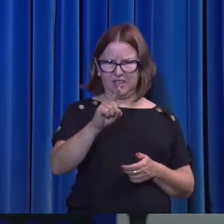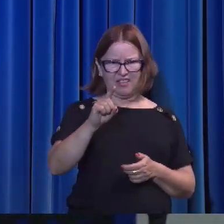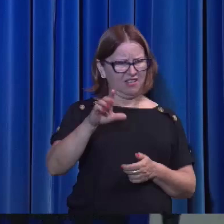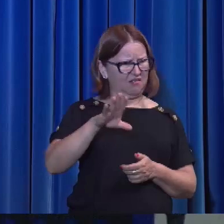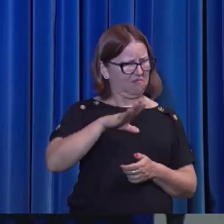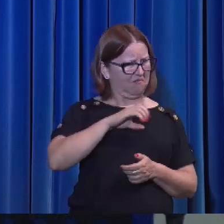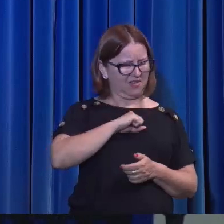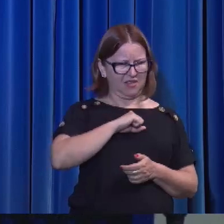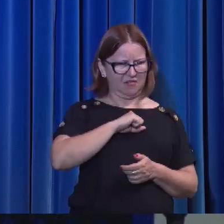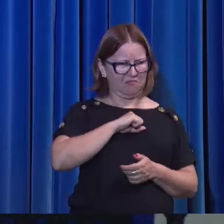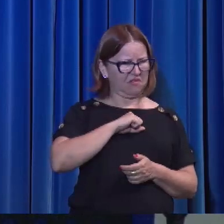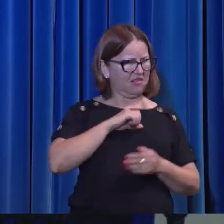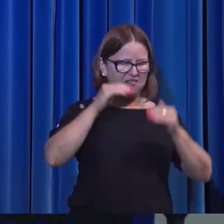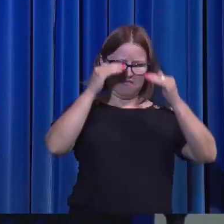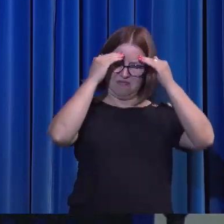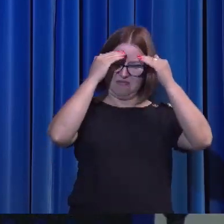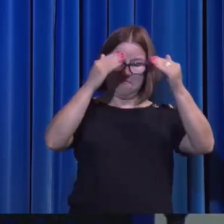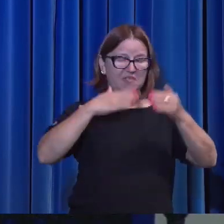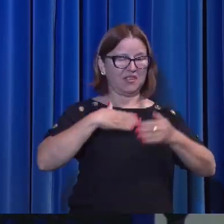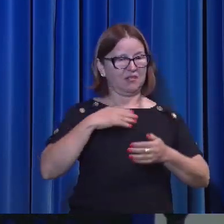você não guarda a minha palavra.